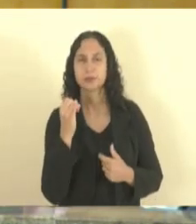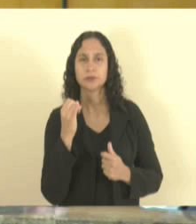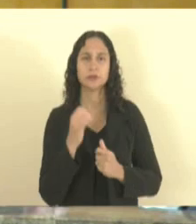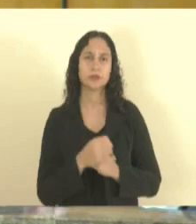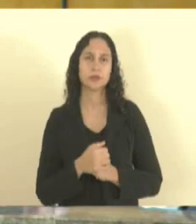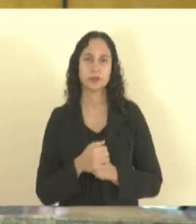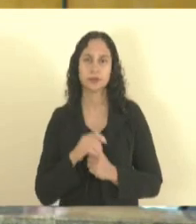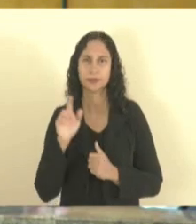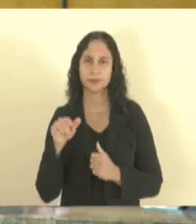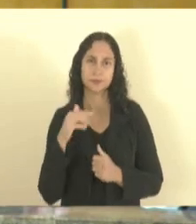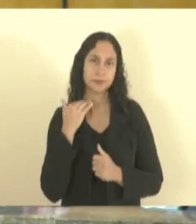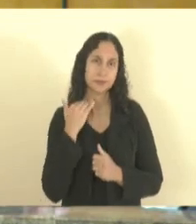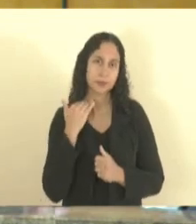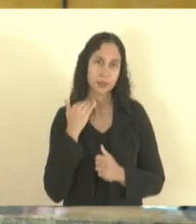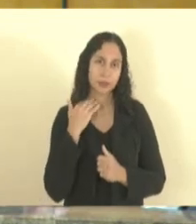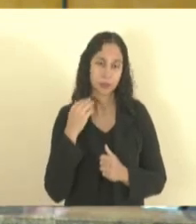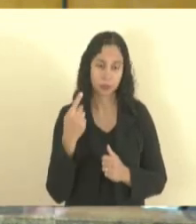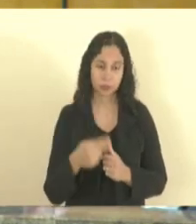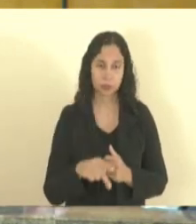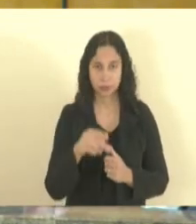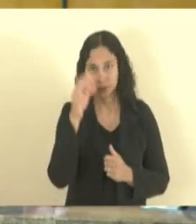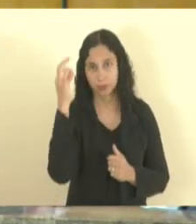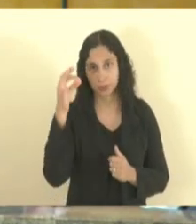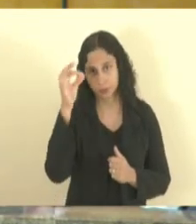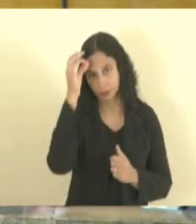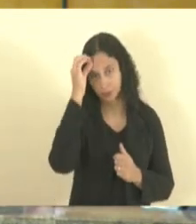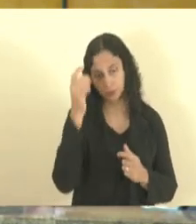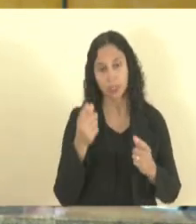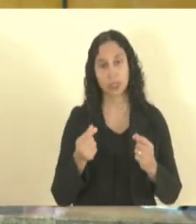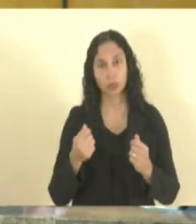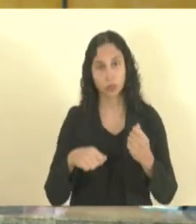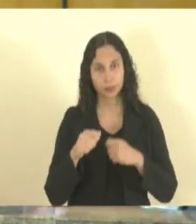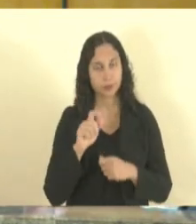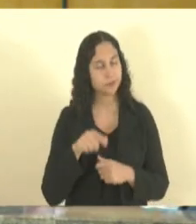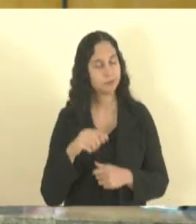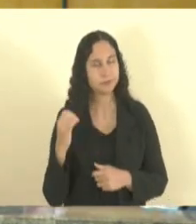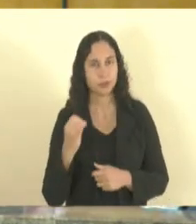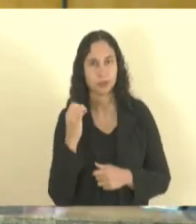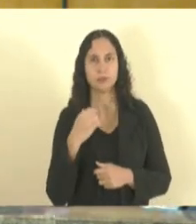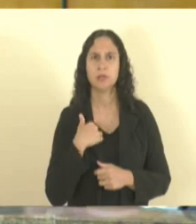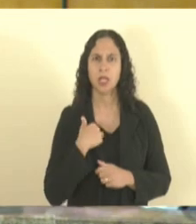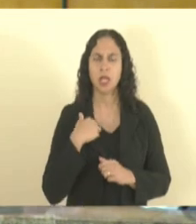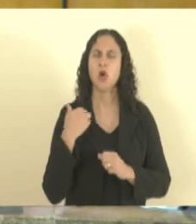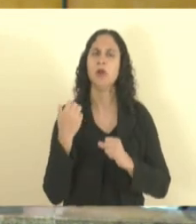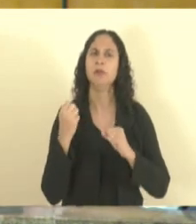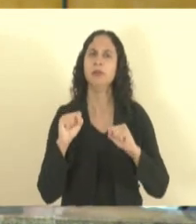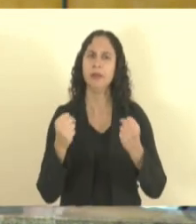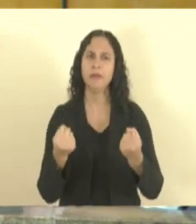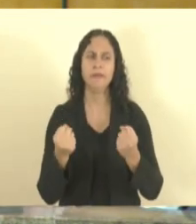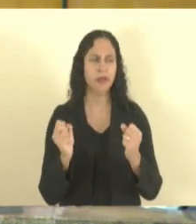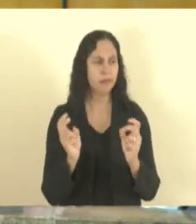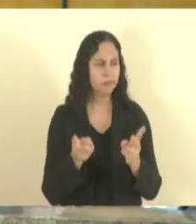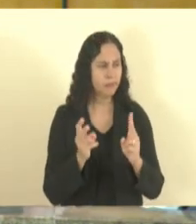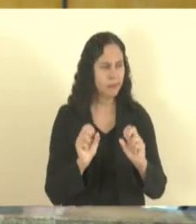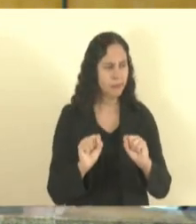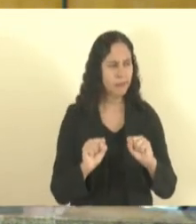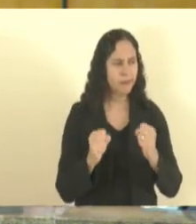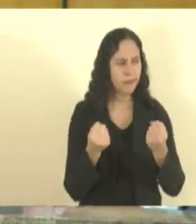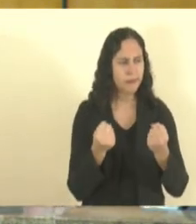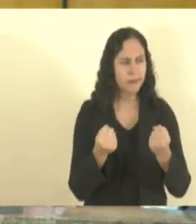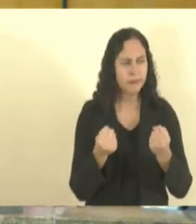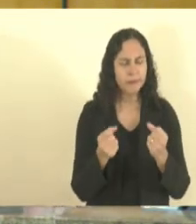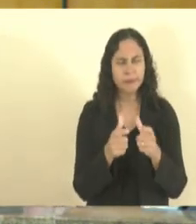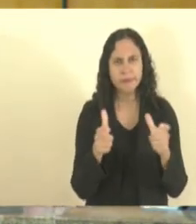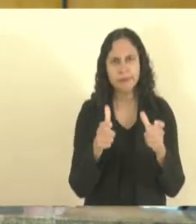do Banco do Nordeste para a economia do Estado nós aqui defendemos eu defendo particularmente tenho certeza que todos os deputados defendem a